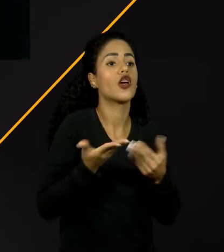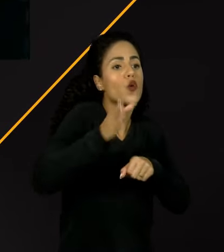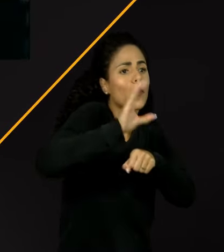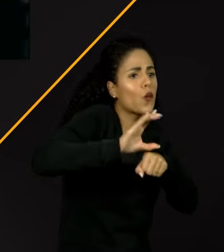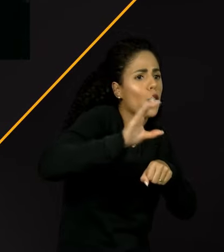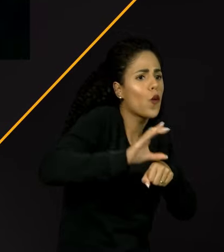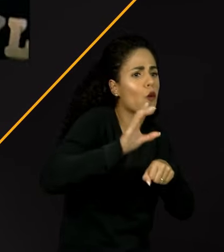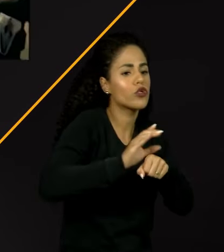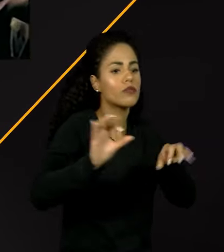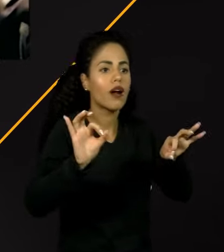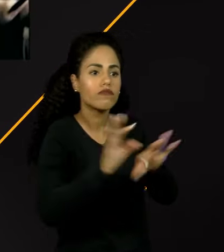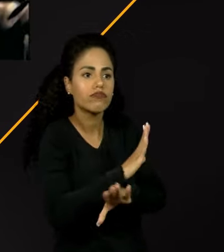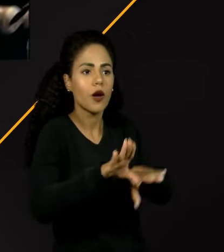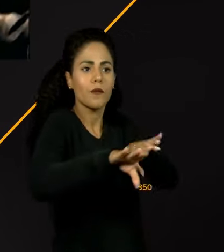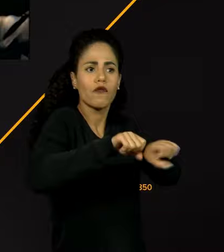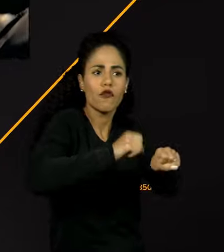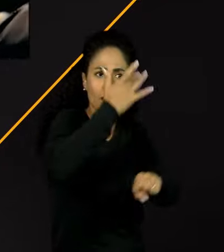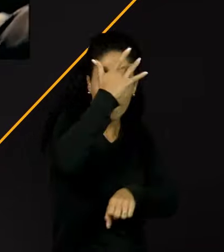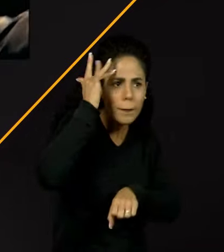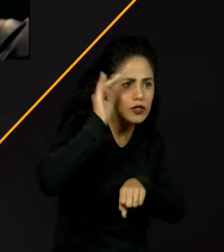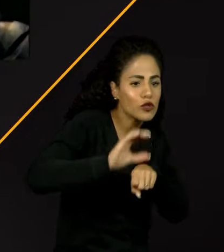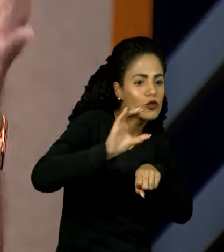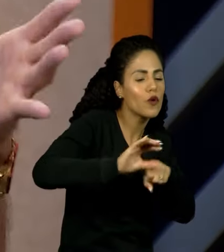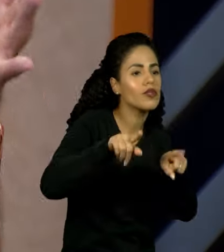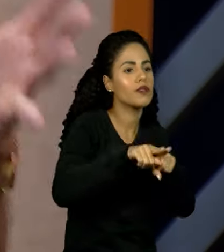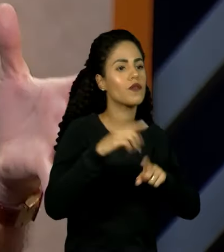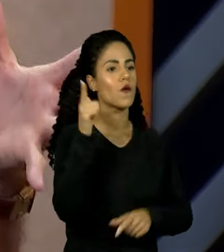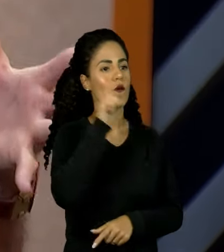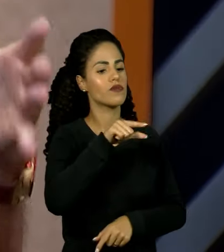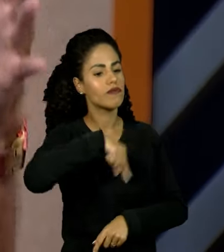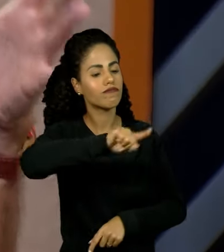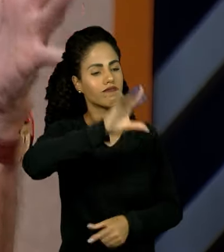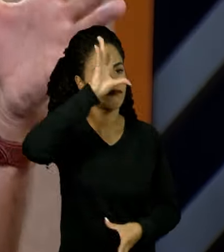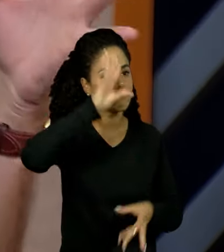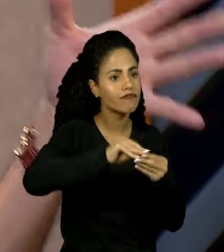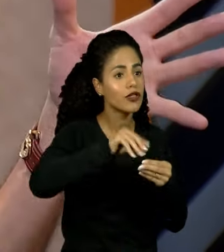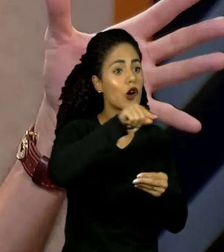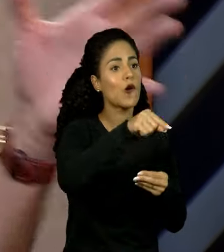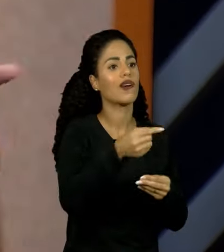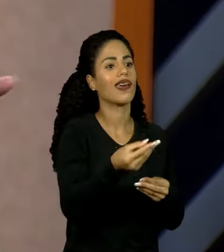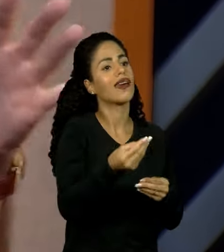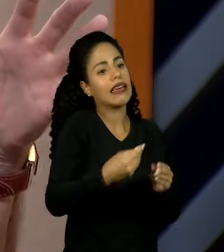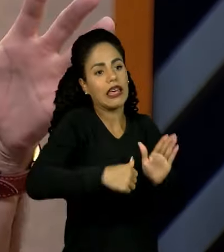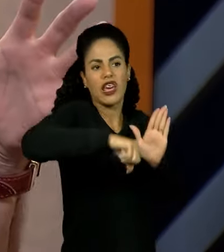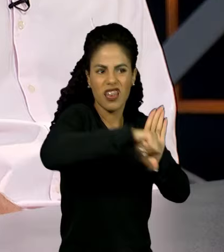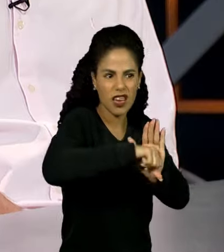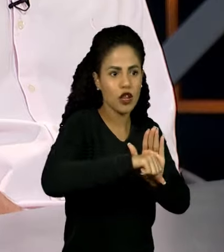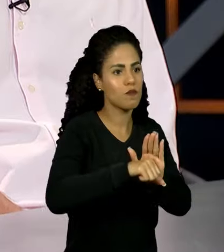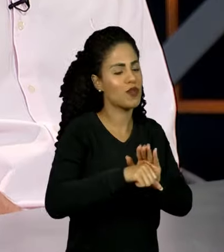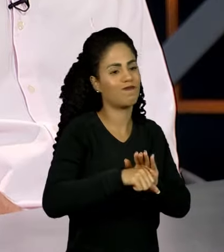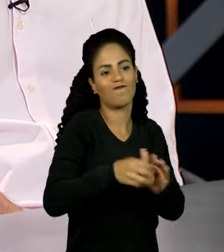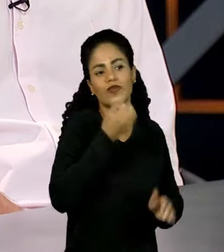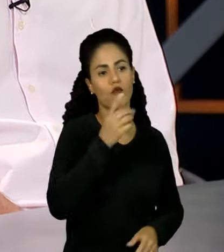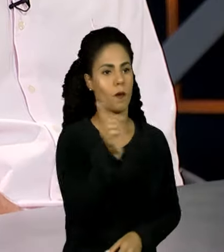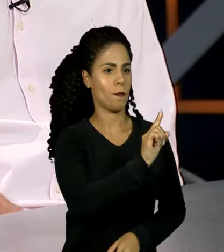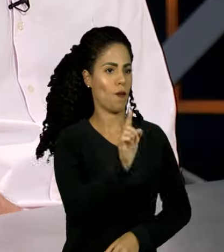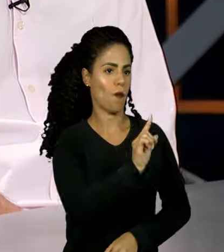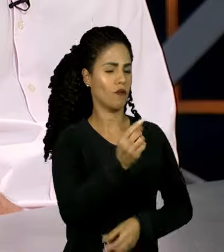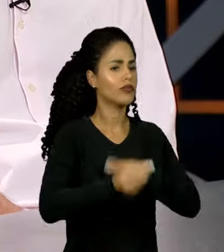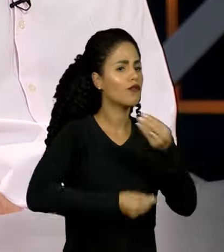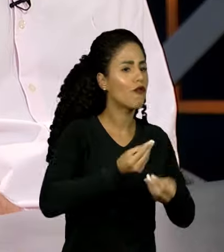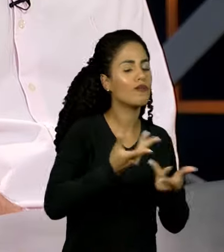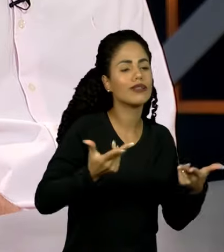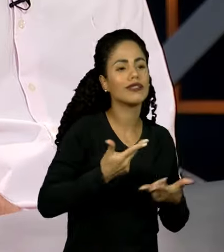Cadê a força de vontade de alguns em fazerem essas pessoas entenderem que o mundo do crime não é o mundo ideal? Então não se tem essa